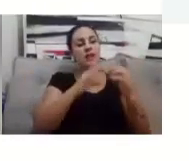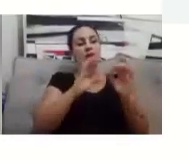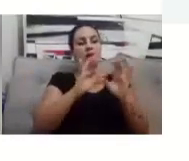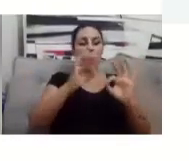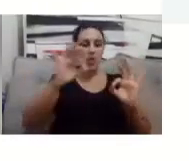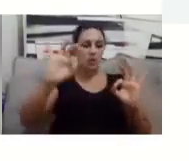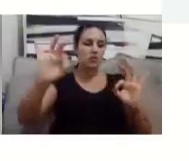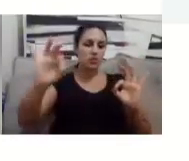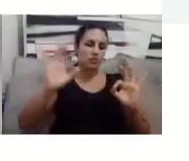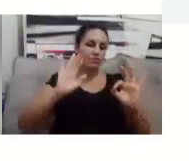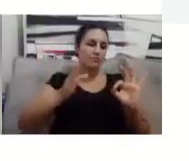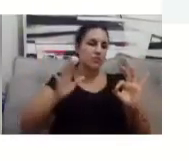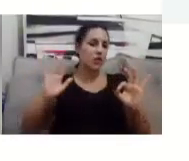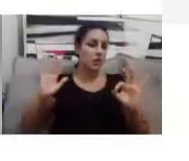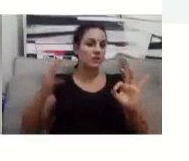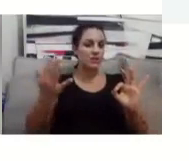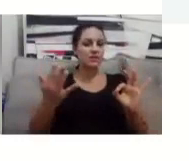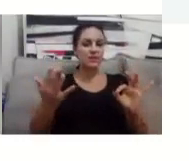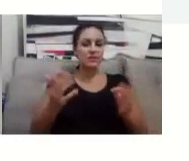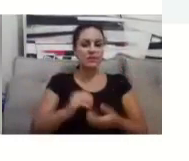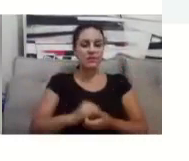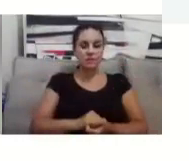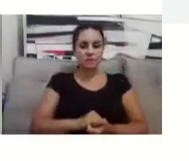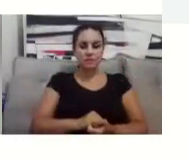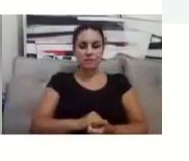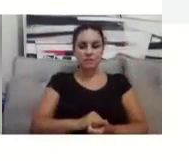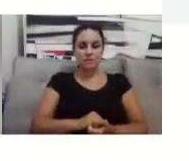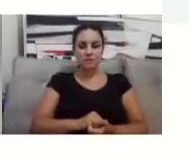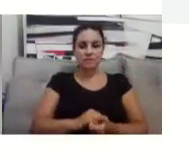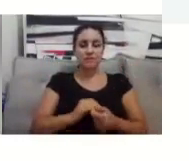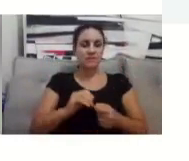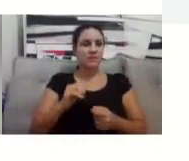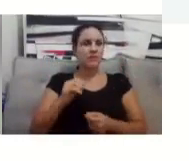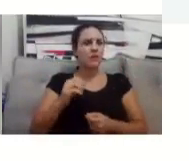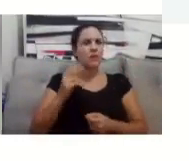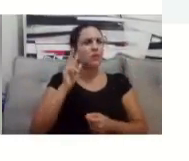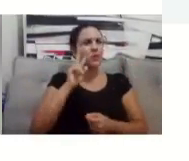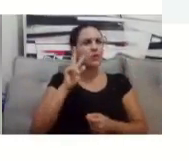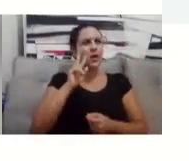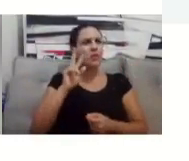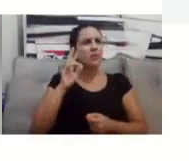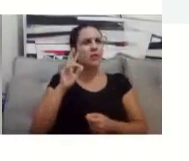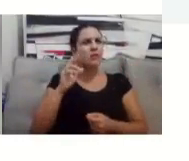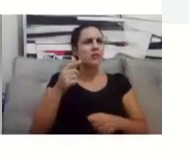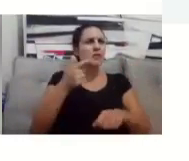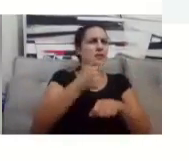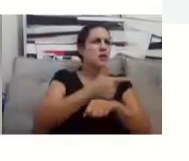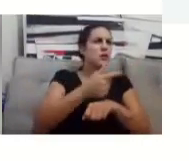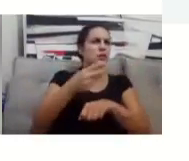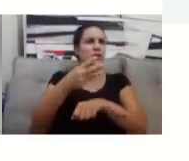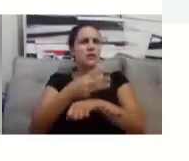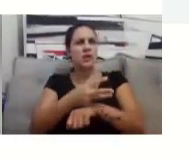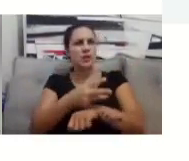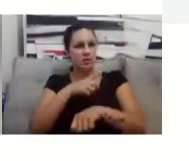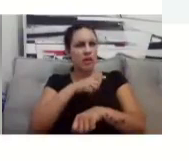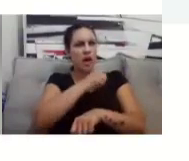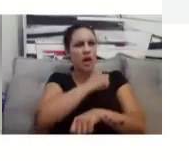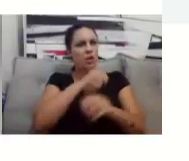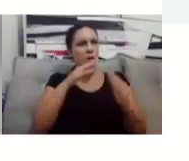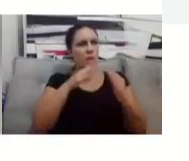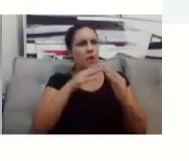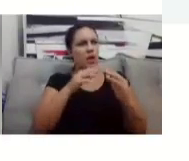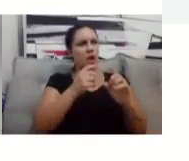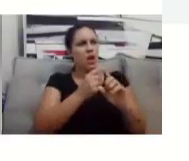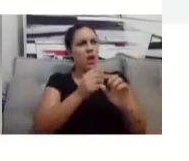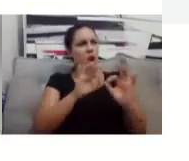momento nós temos no segundo e no terceiro período alunos de fora, mas nós já tivemos alunos de Cachoeiro, nós temos alunos... Ah,